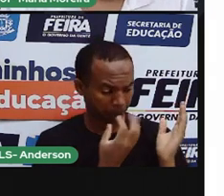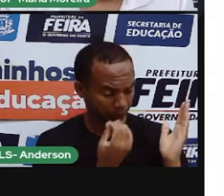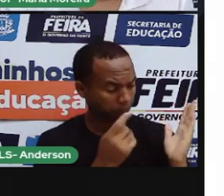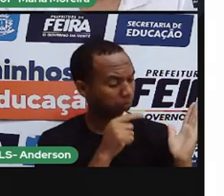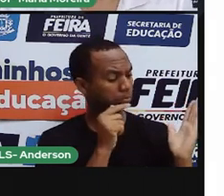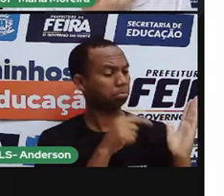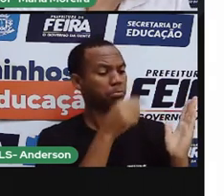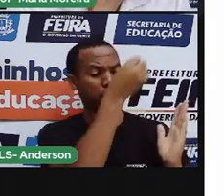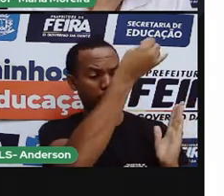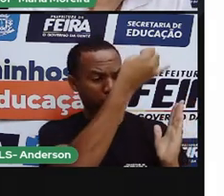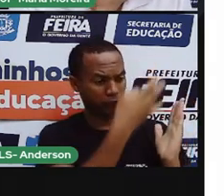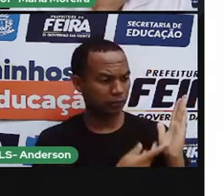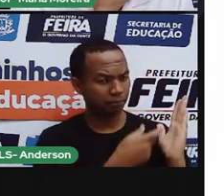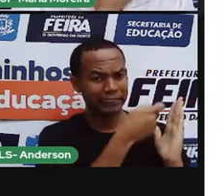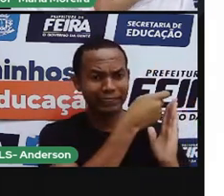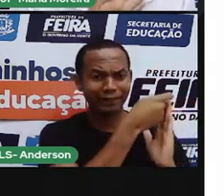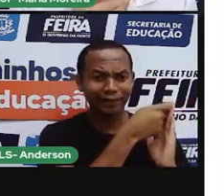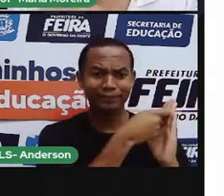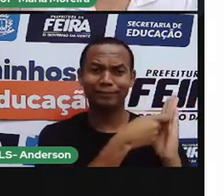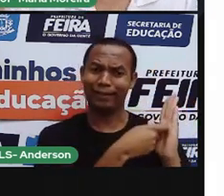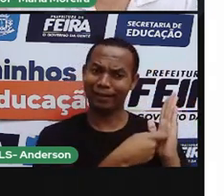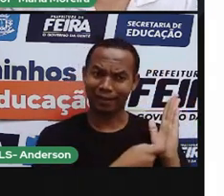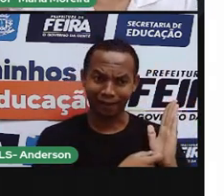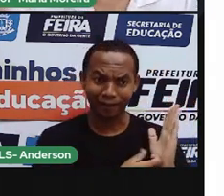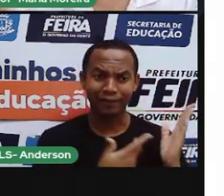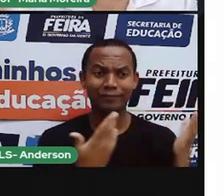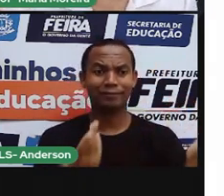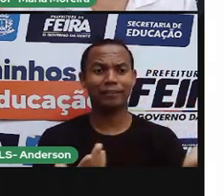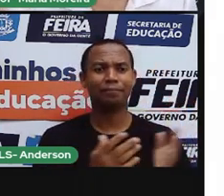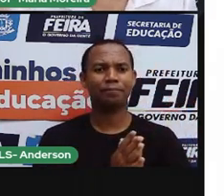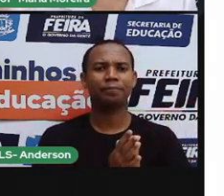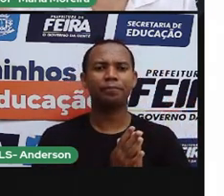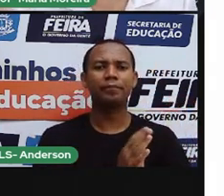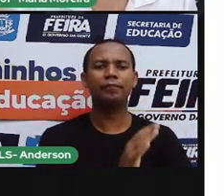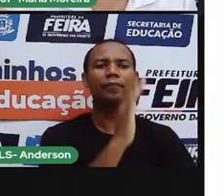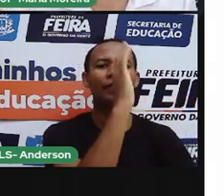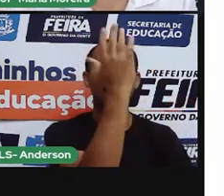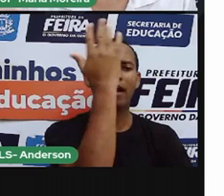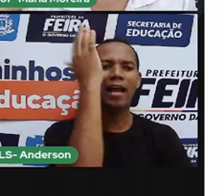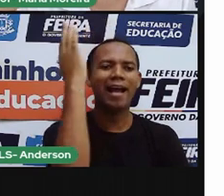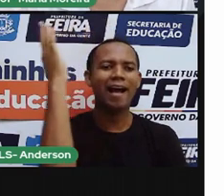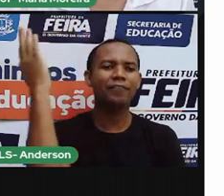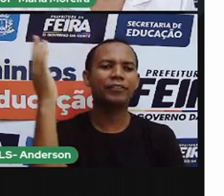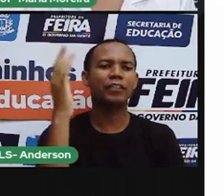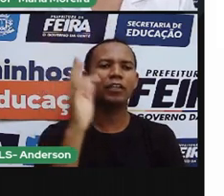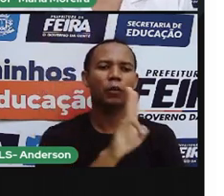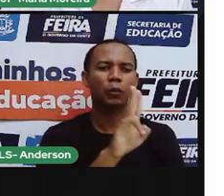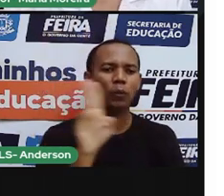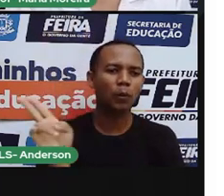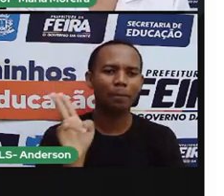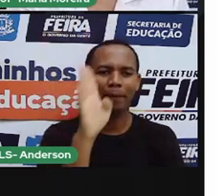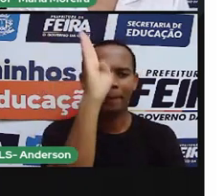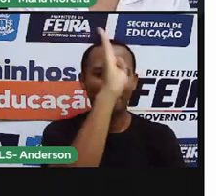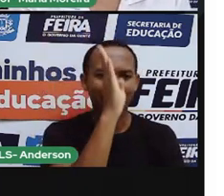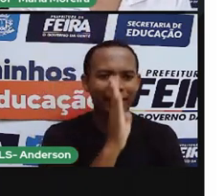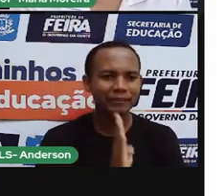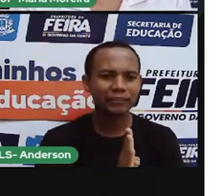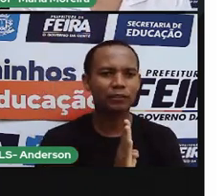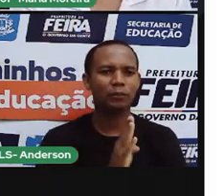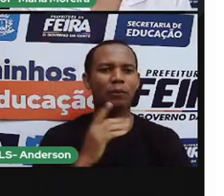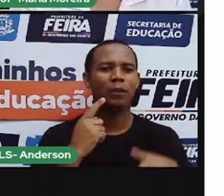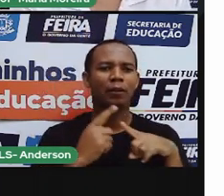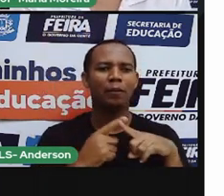madeira, na verdade, é a árvore que dá nome ao nosso país. Por quê? Porque quando você corta